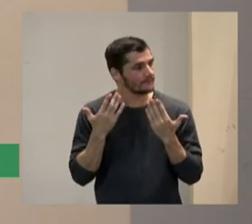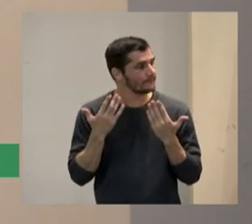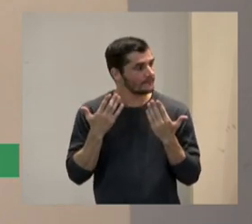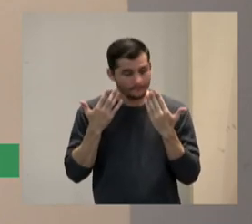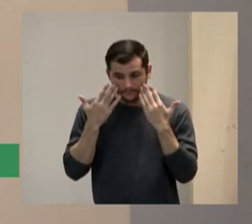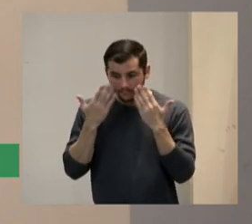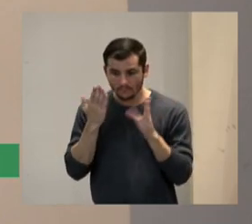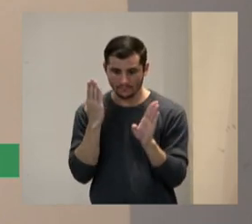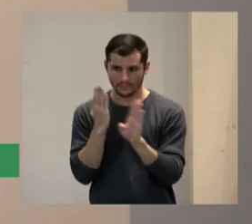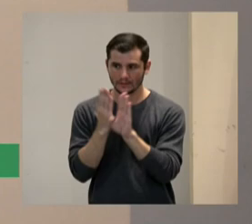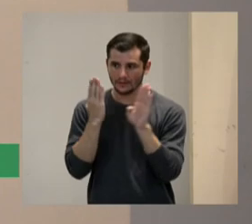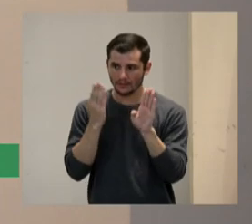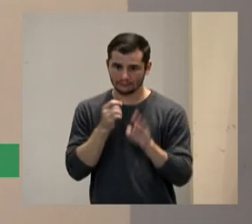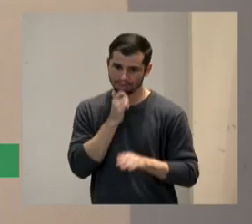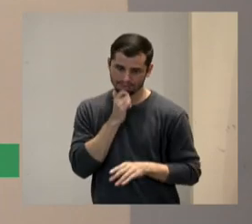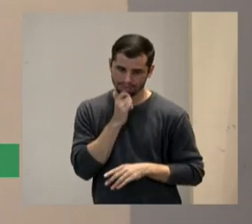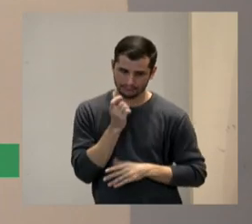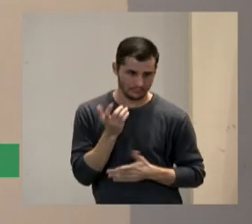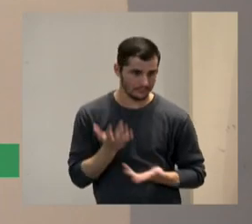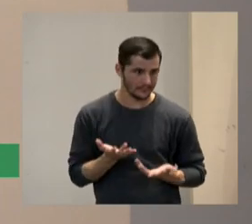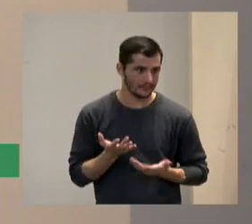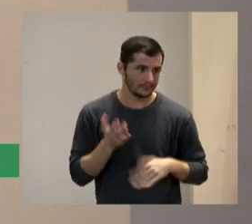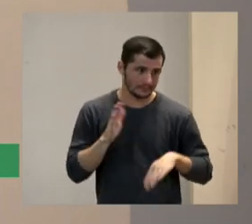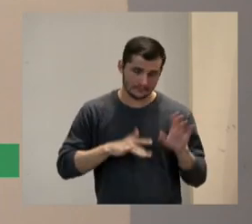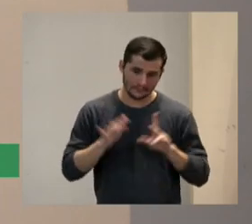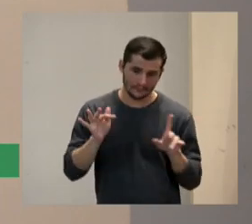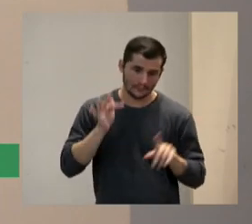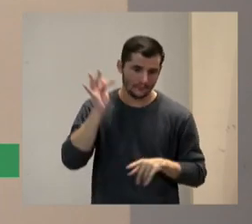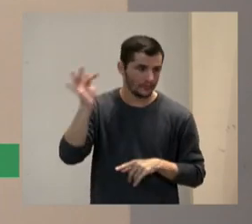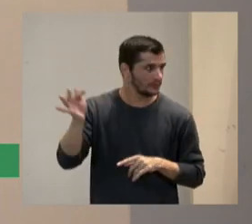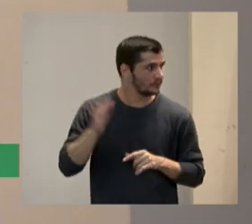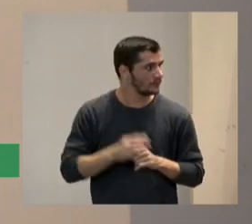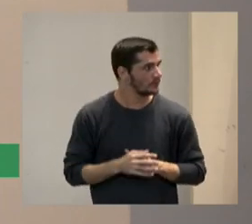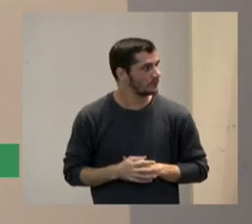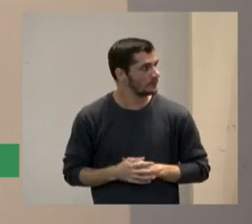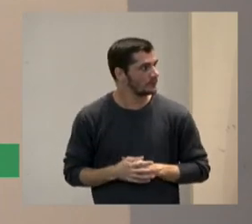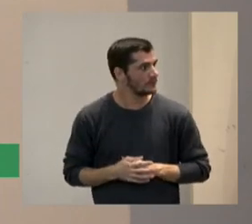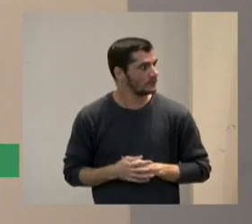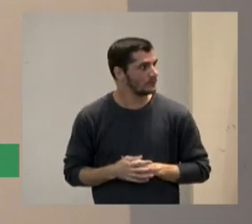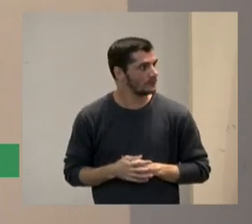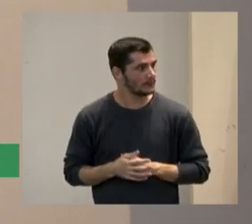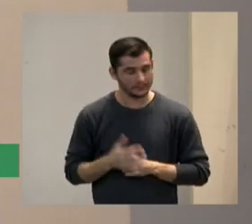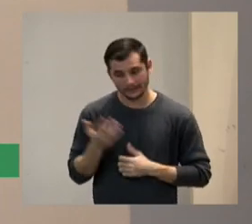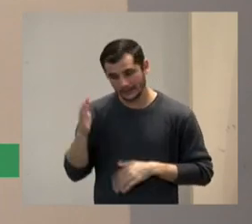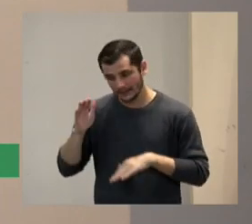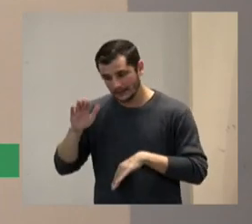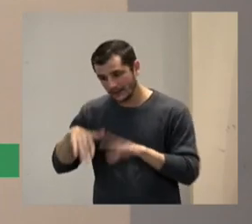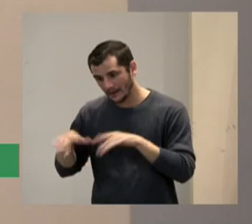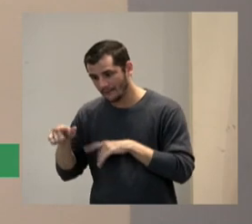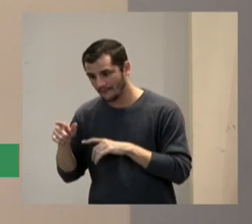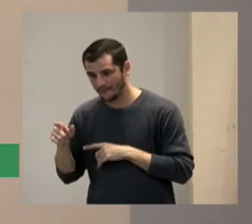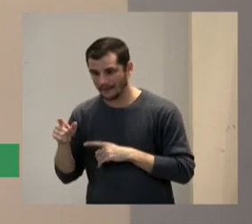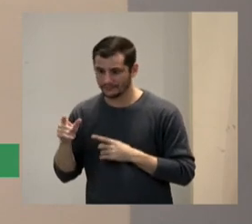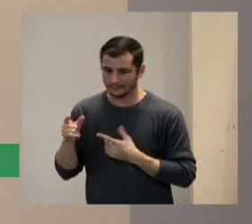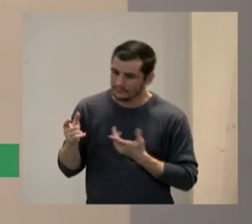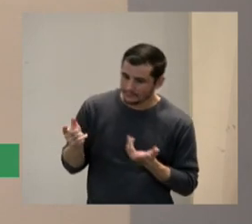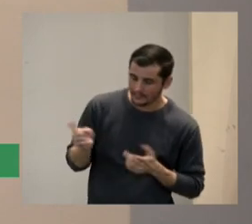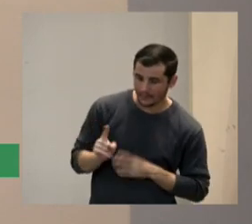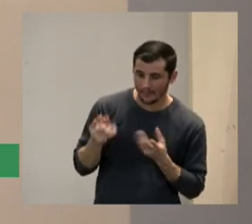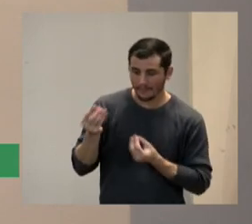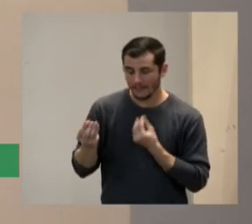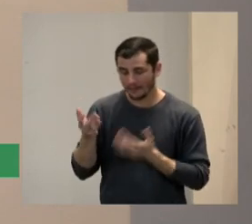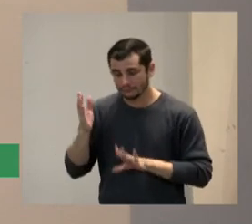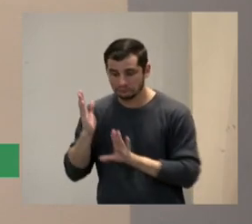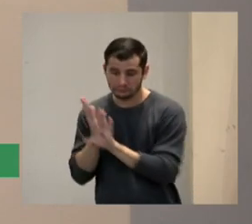diagnosticada ainda quem sabe se eu ainda passo por alguma acho que não vou passar mesmo por se acaso descobrem alguma